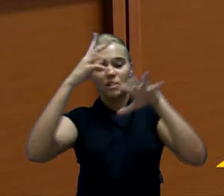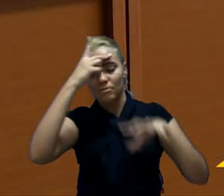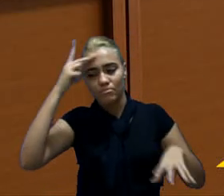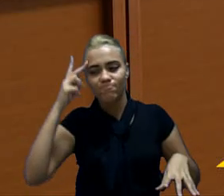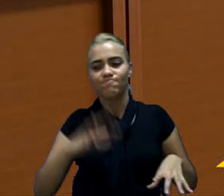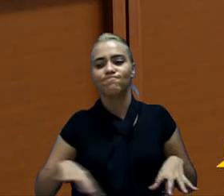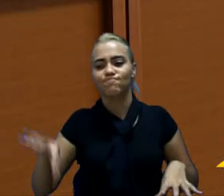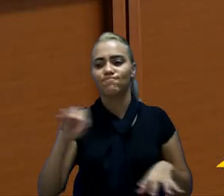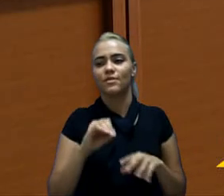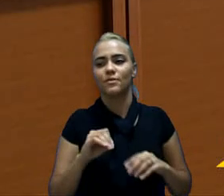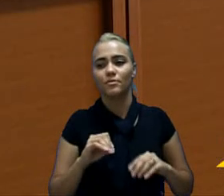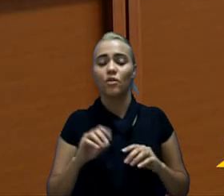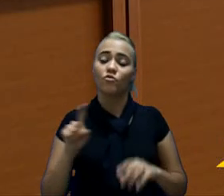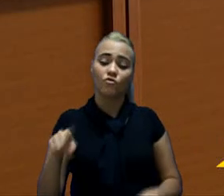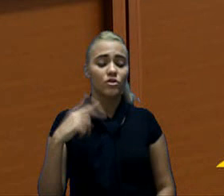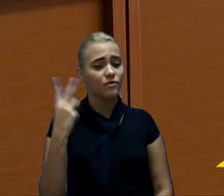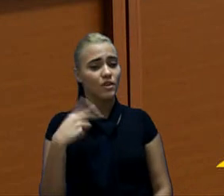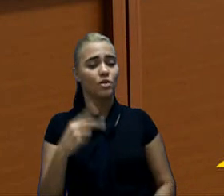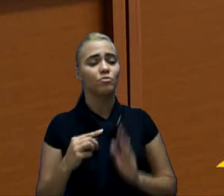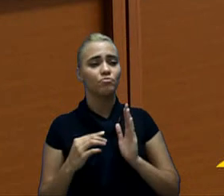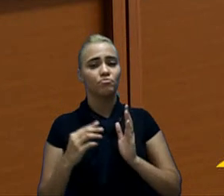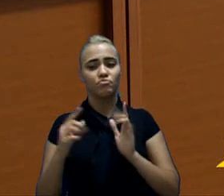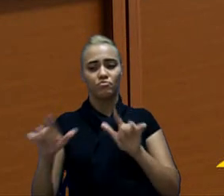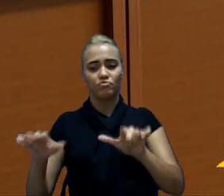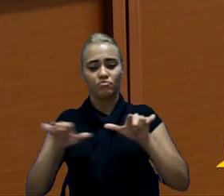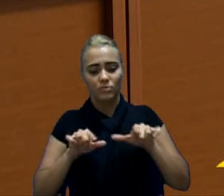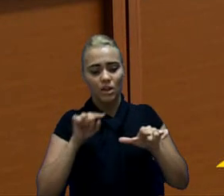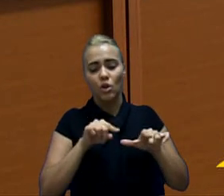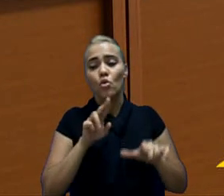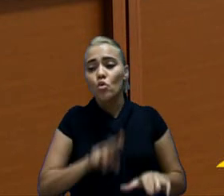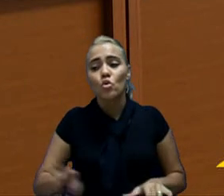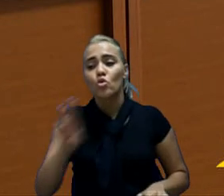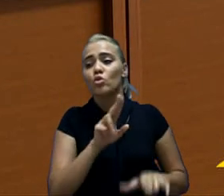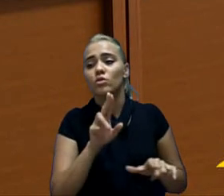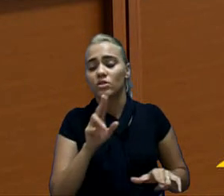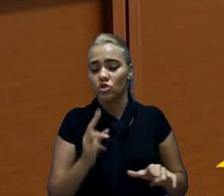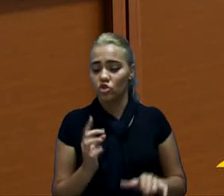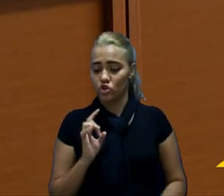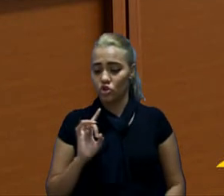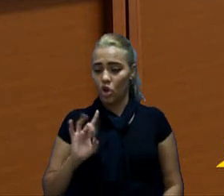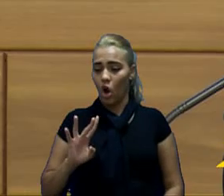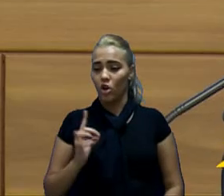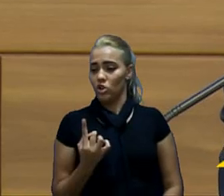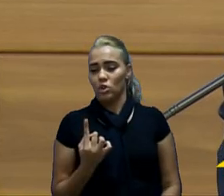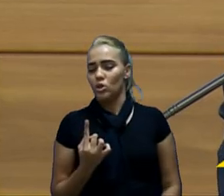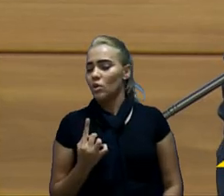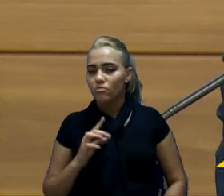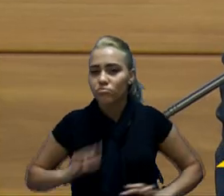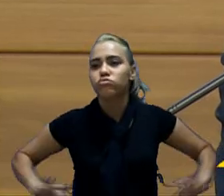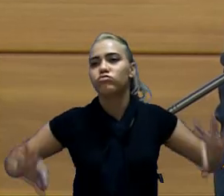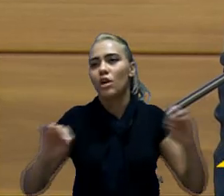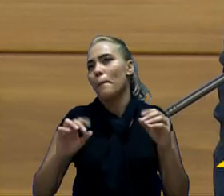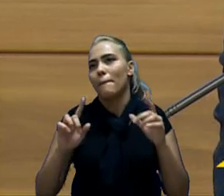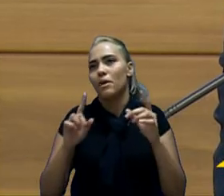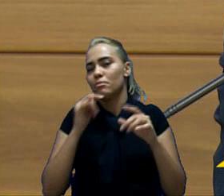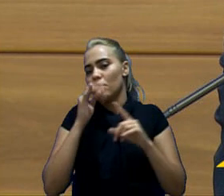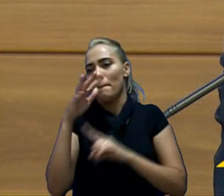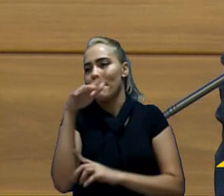destinou essa emenda impositiva, é para o uso da cidade, da população, seja o que for, uma revitalização de uma praça,